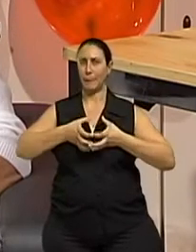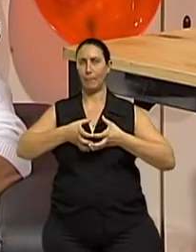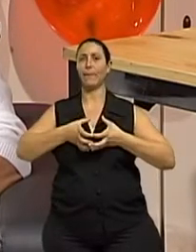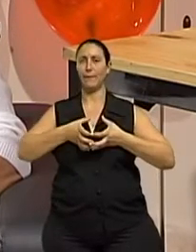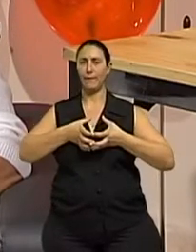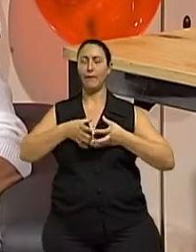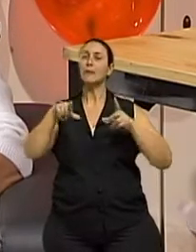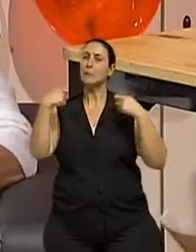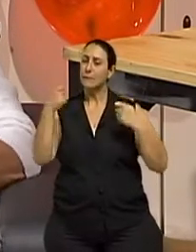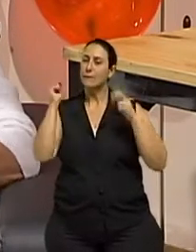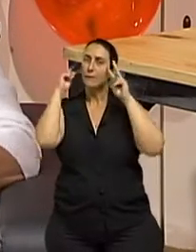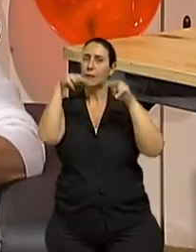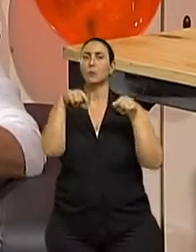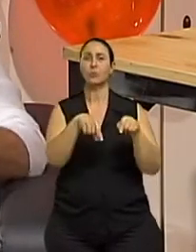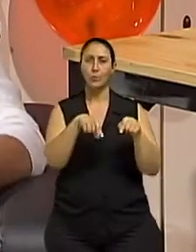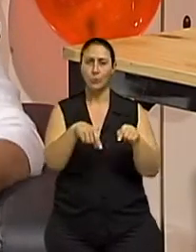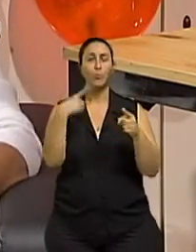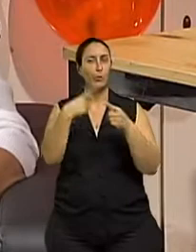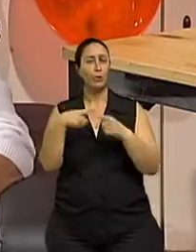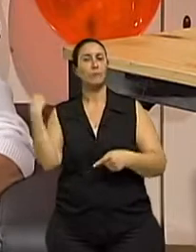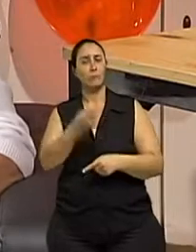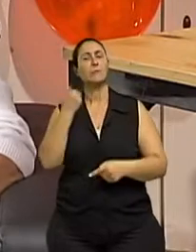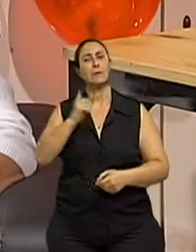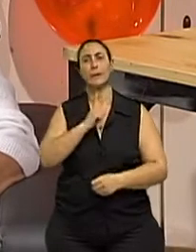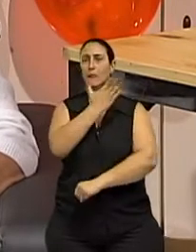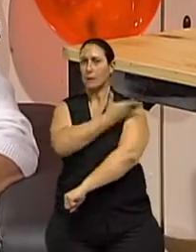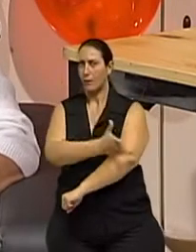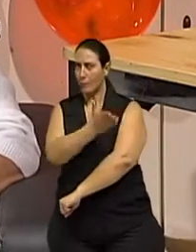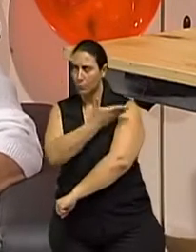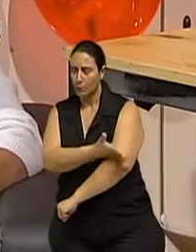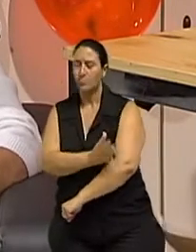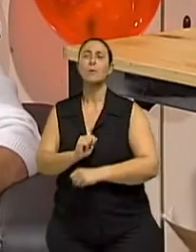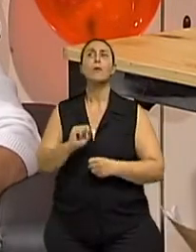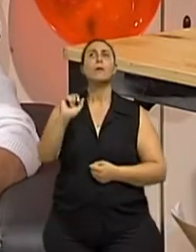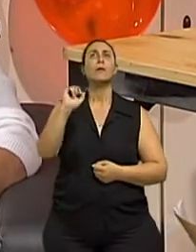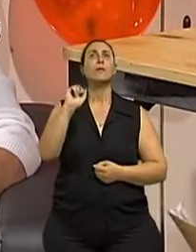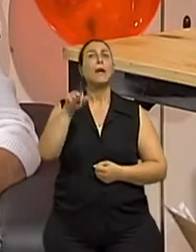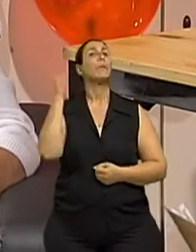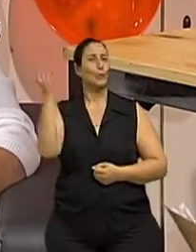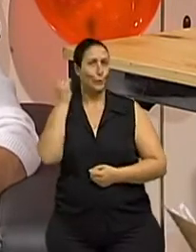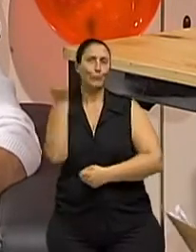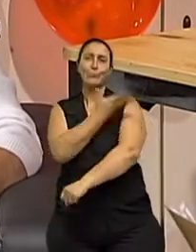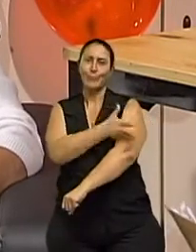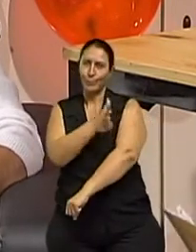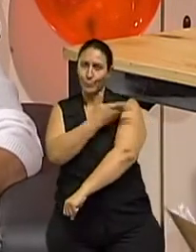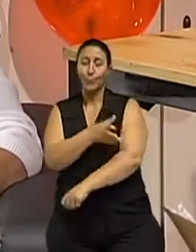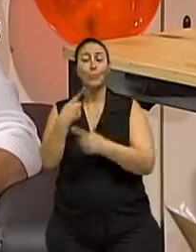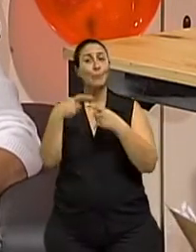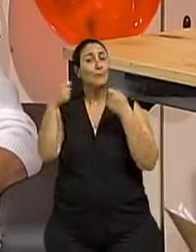perfeito. Deve ser considerado. Então, tu tens todo um treinamento. Esse treinamento, ele é necessário para tu